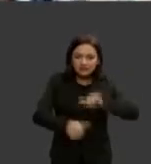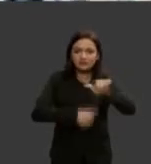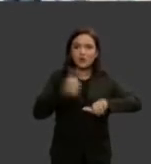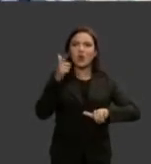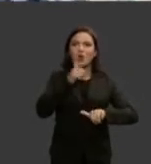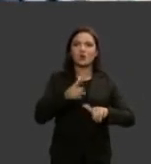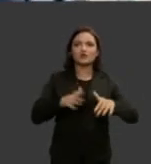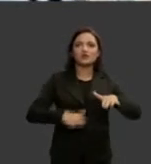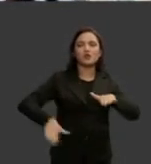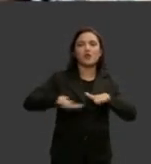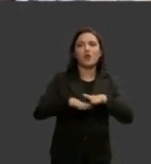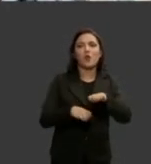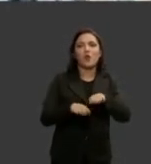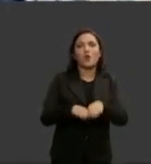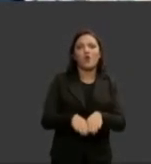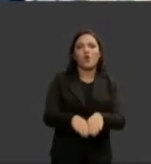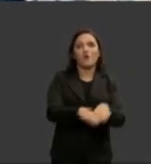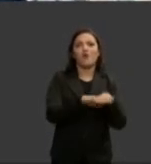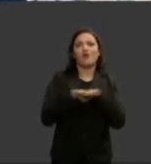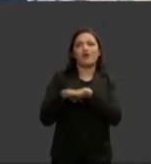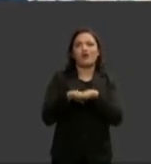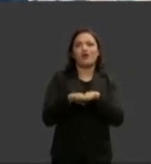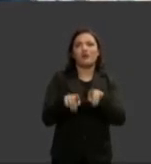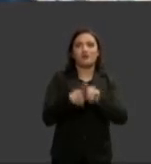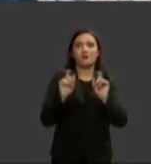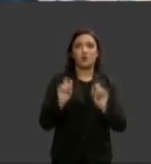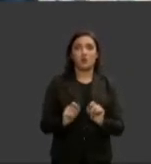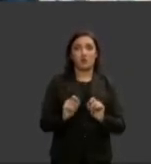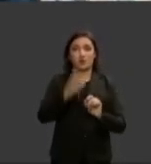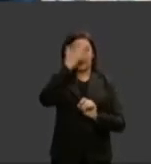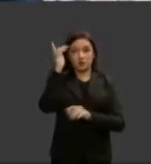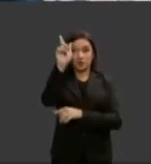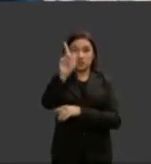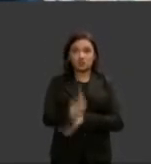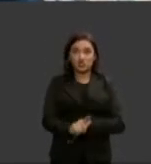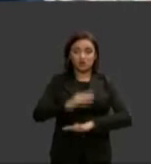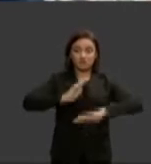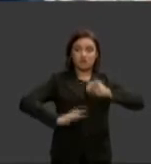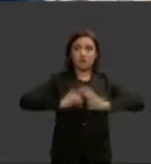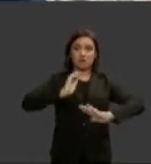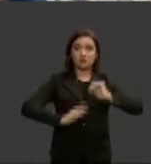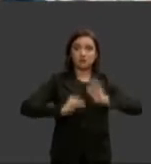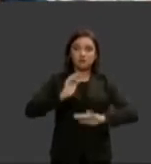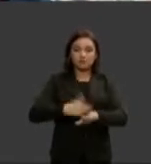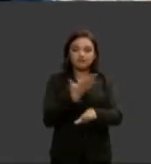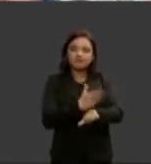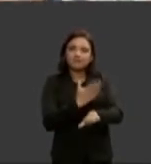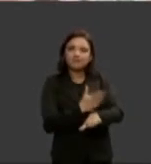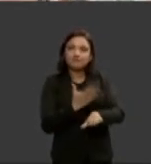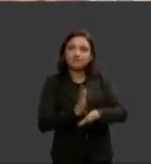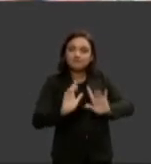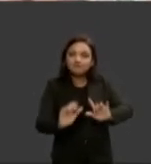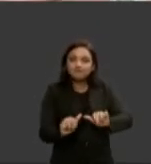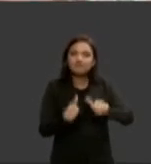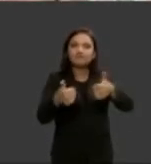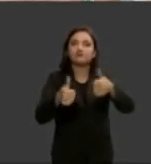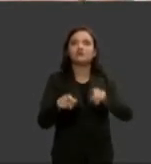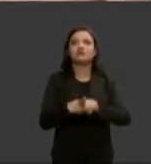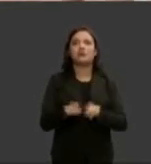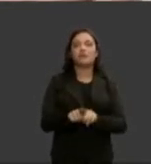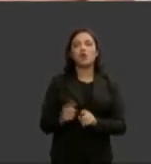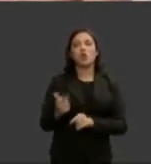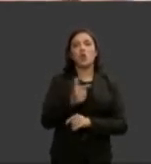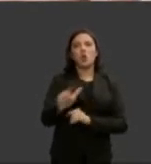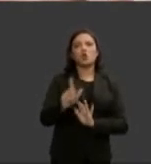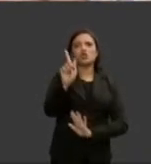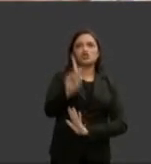como a capacitação dos nossos gestores e a própria adesão ao reforço que movimentou homens